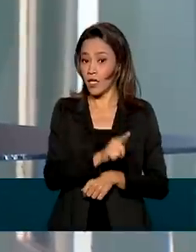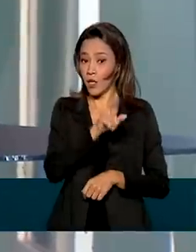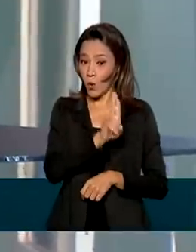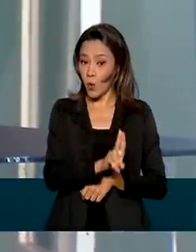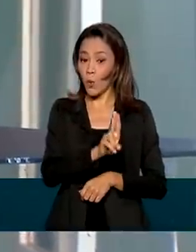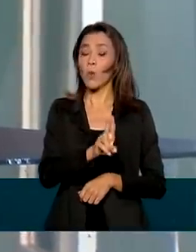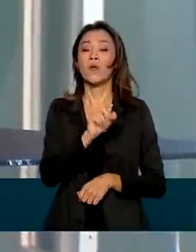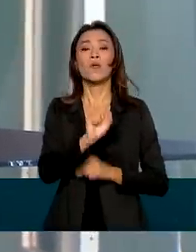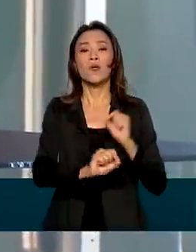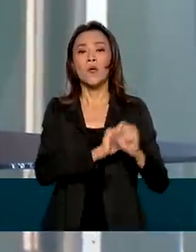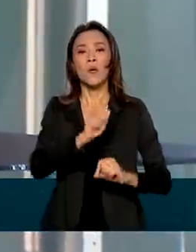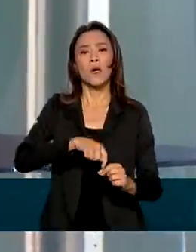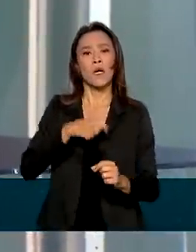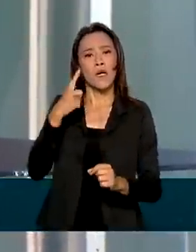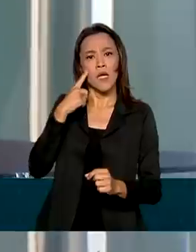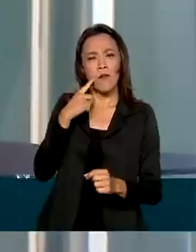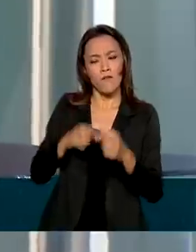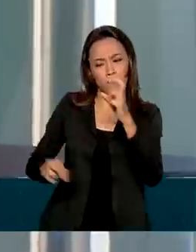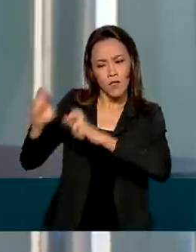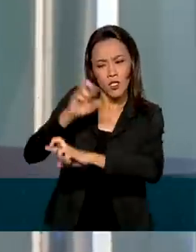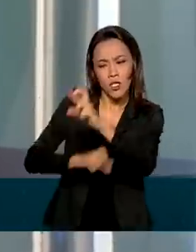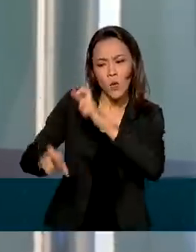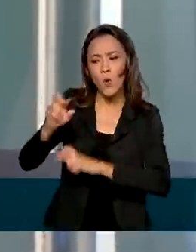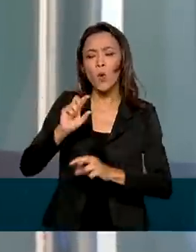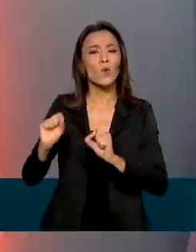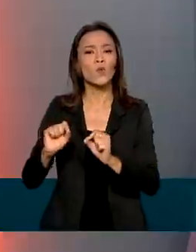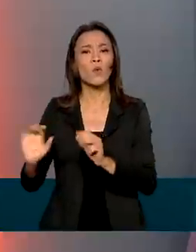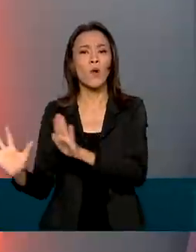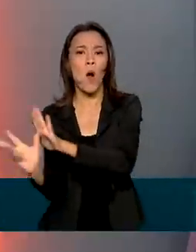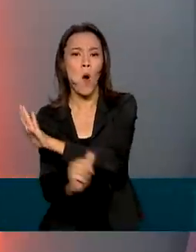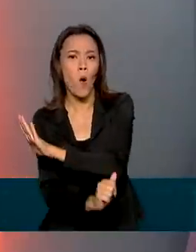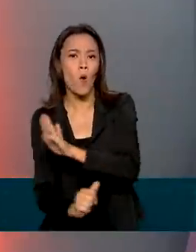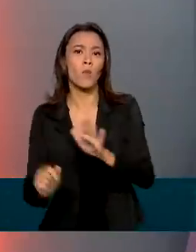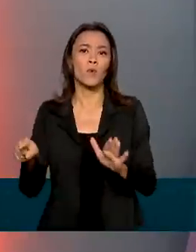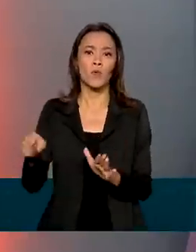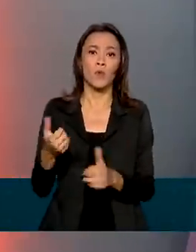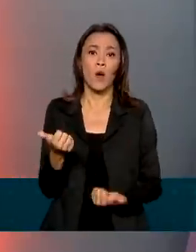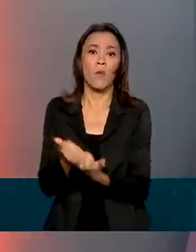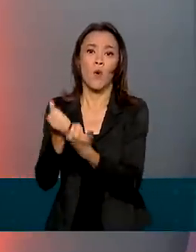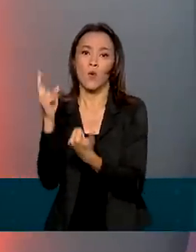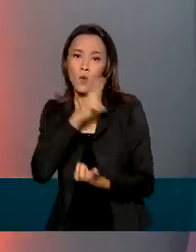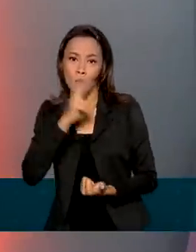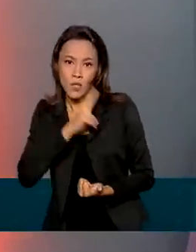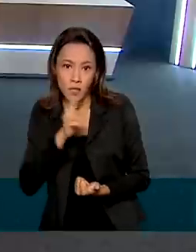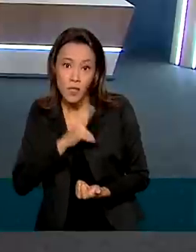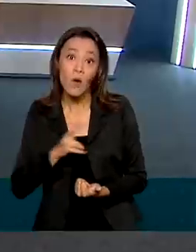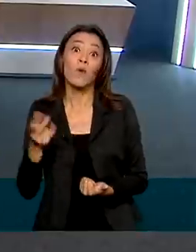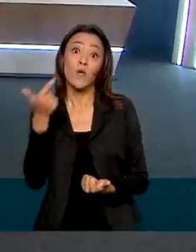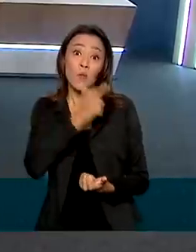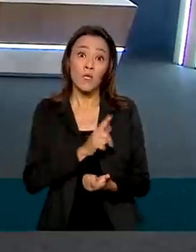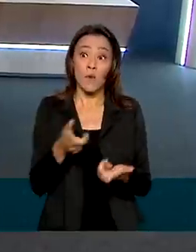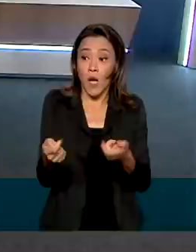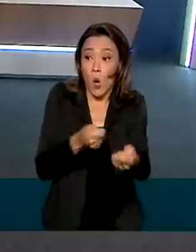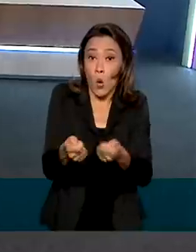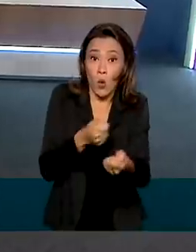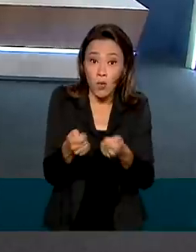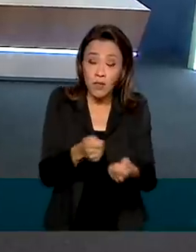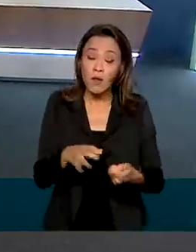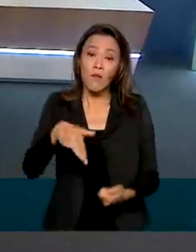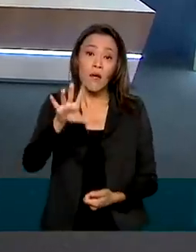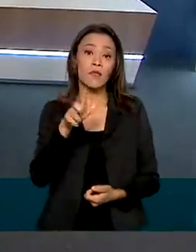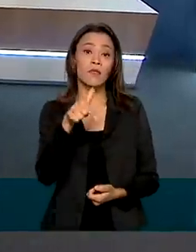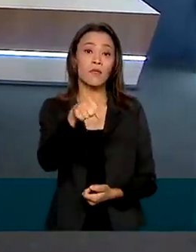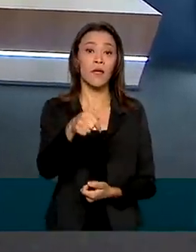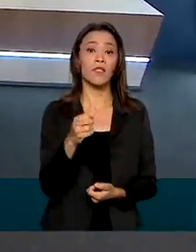pagamento do auxílio emergencial, confrontando diversos bancos de dados e conseguindo economizar mais de 7